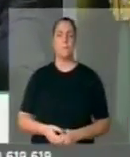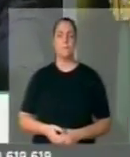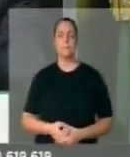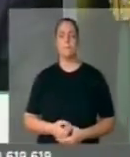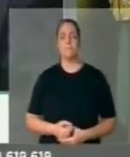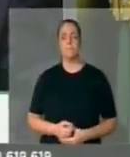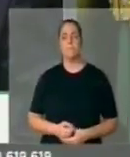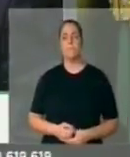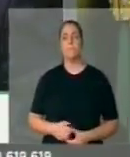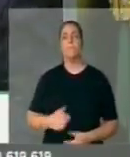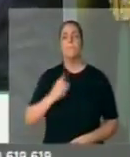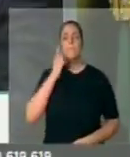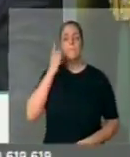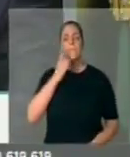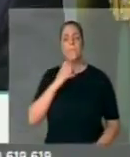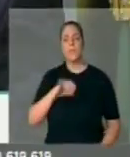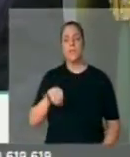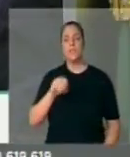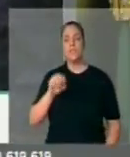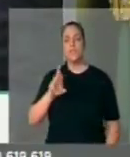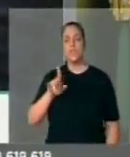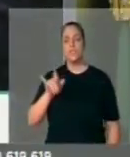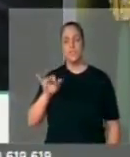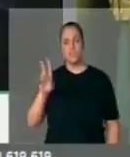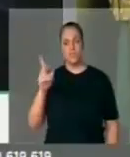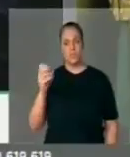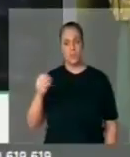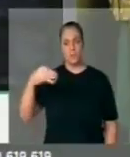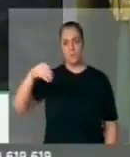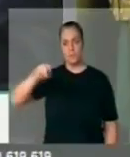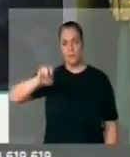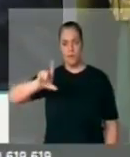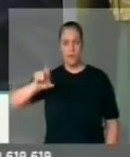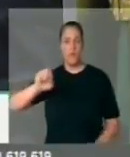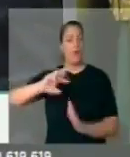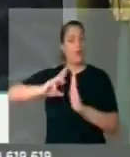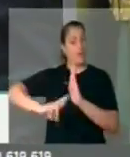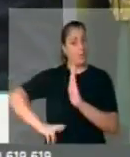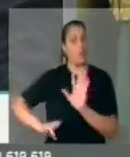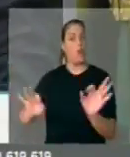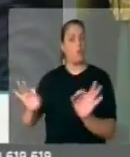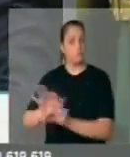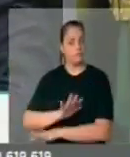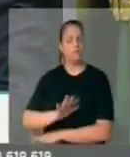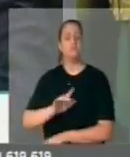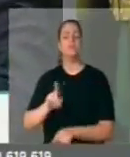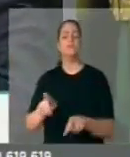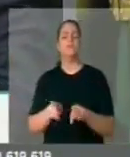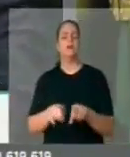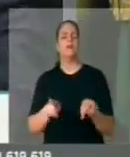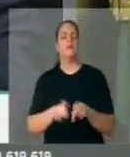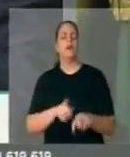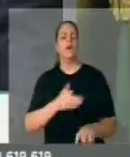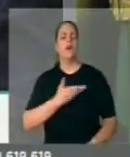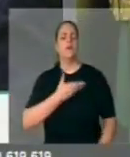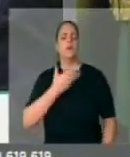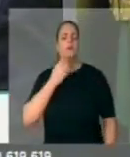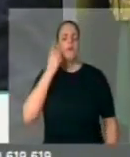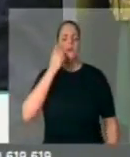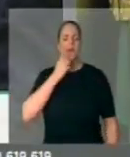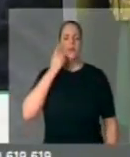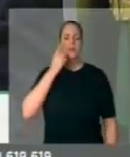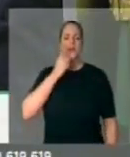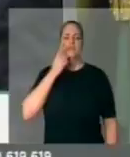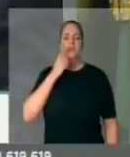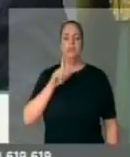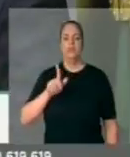deputado Jorginho Mello, que foi o relator, pelo nosso amigo deputado, hoje o presidente